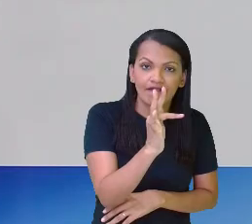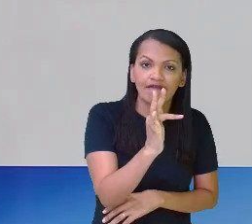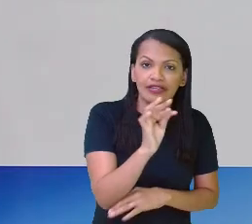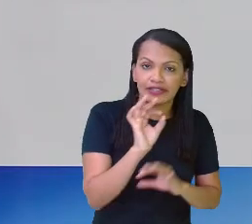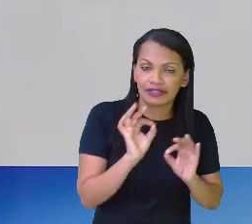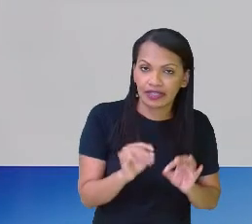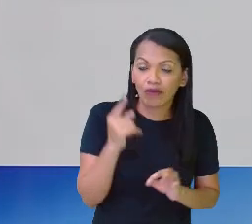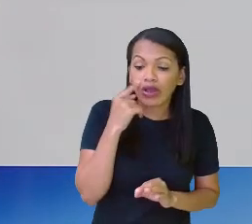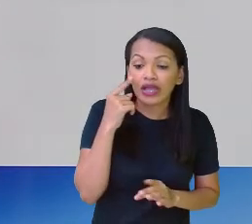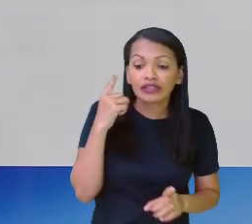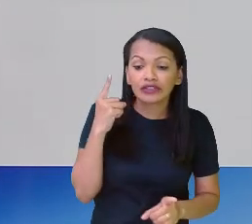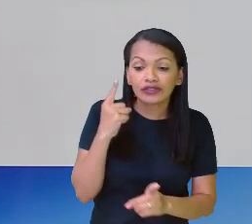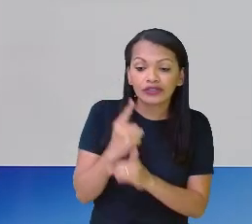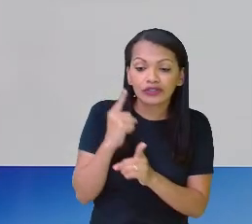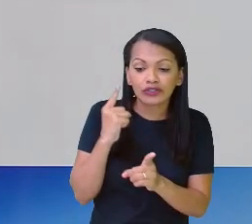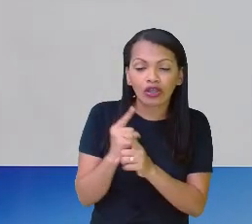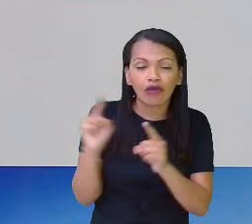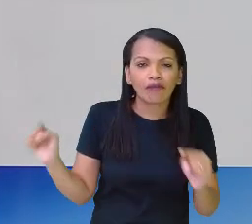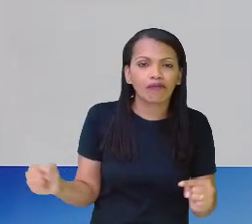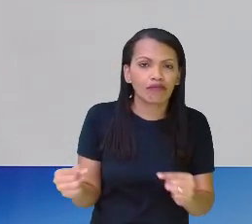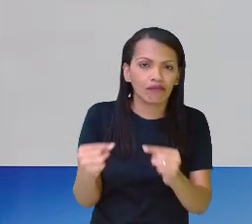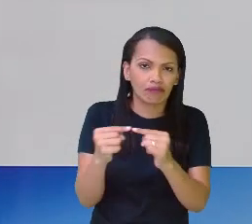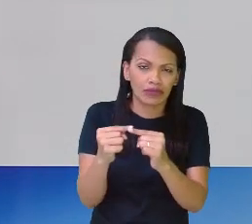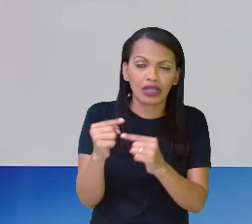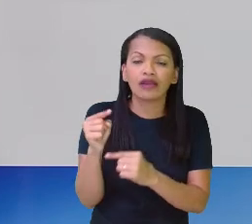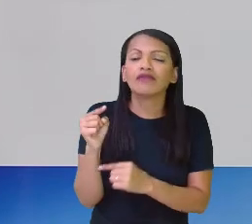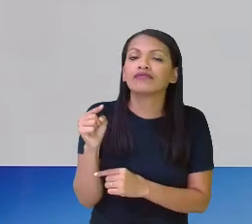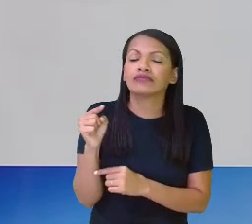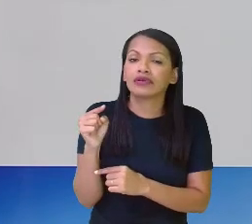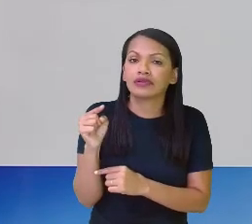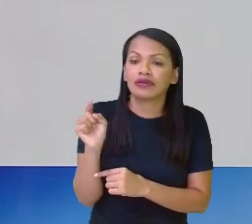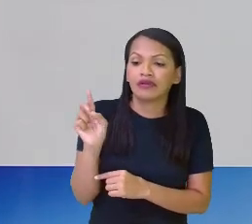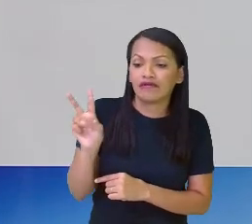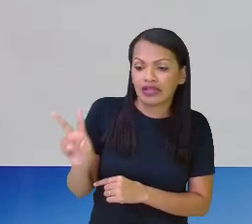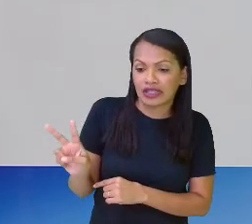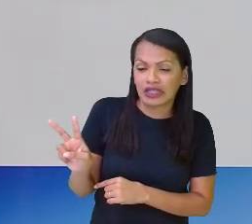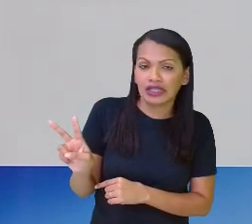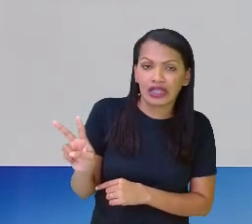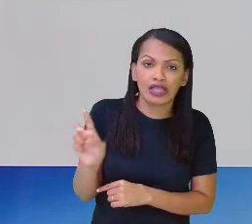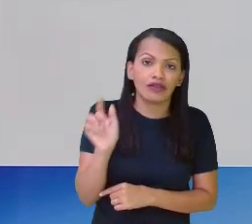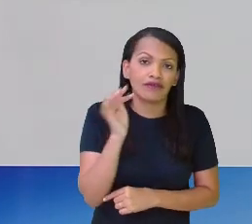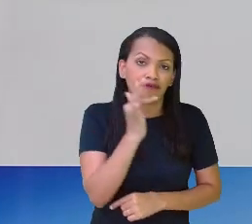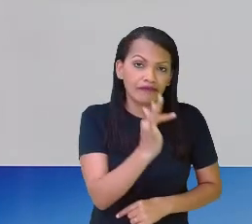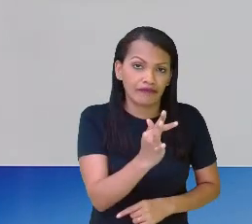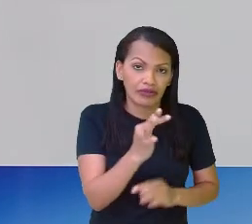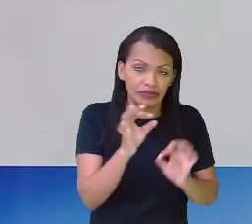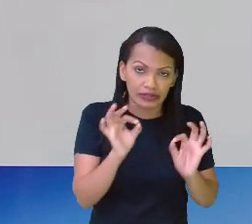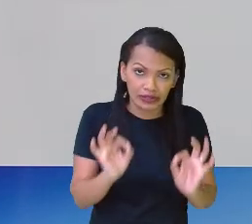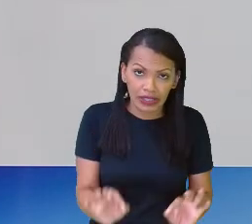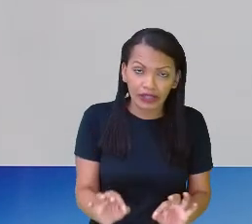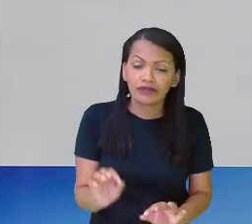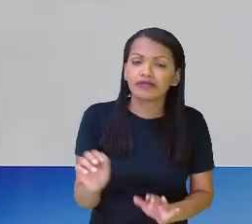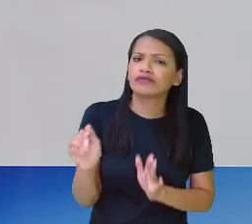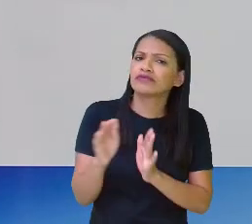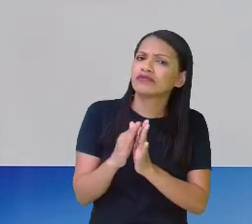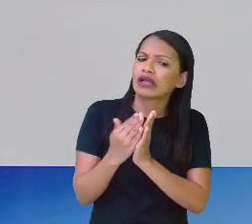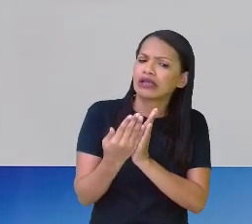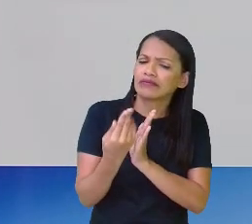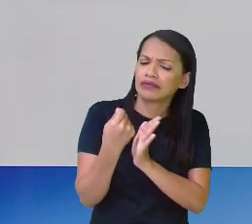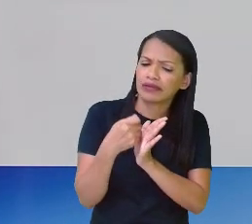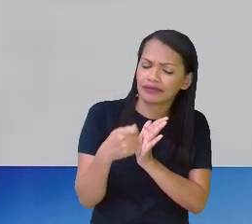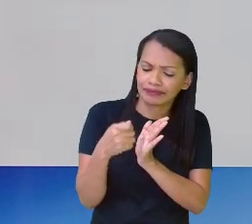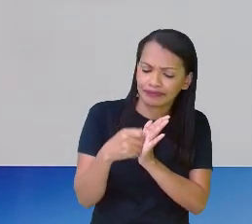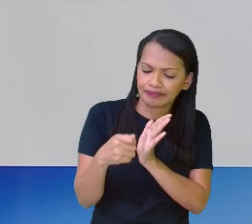equivalentes ou não. Se forem, verdadeiro. Se não forem, falso. Beleza? Faz isso no caderno.